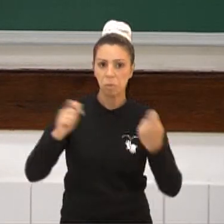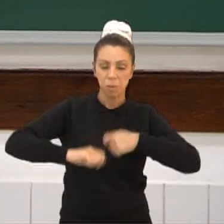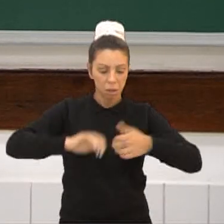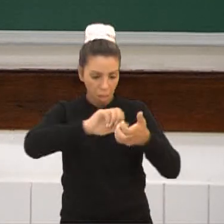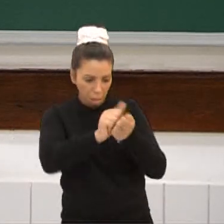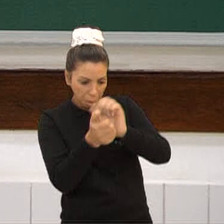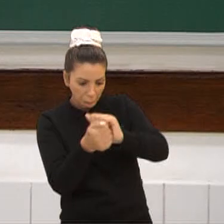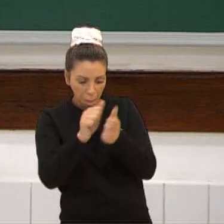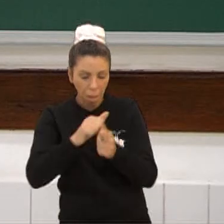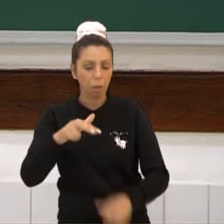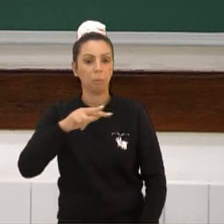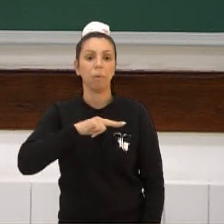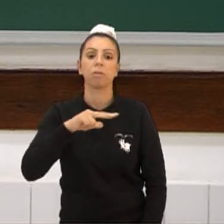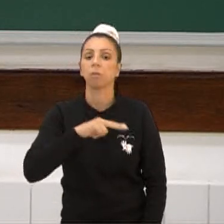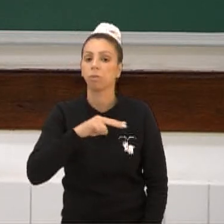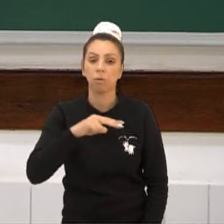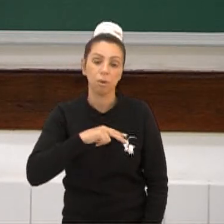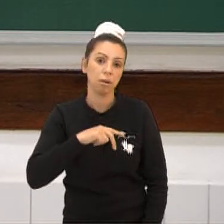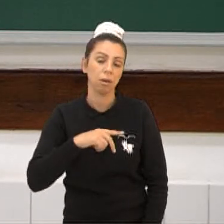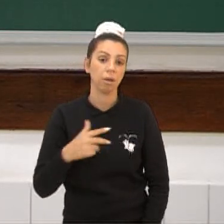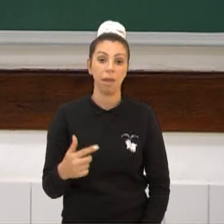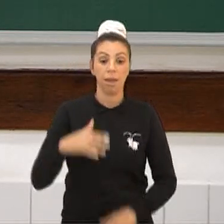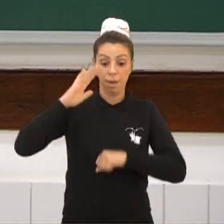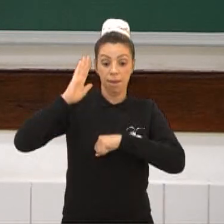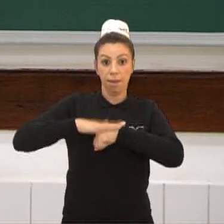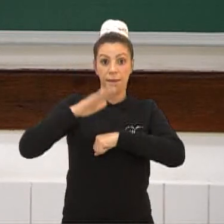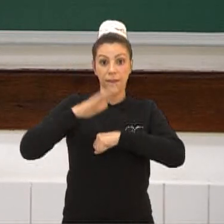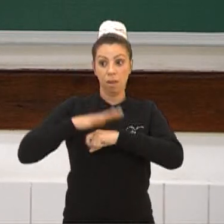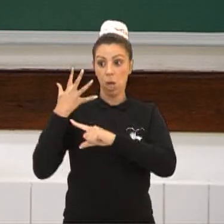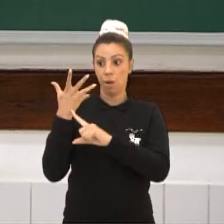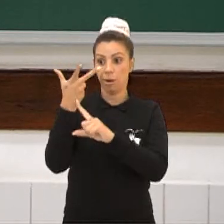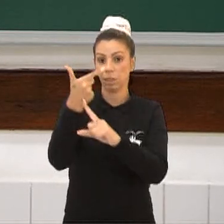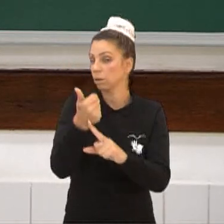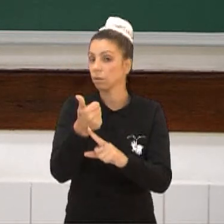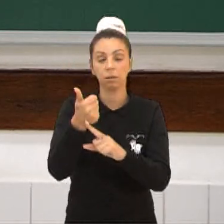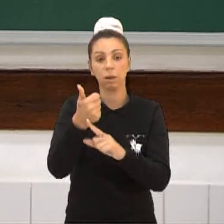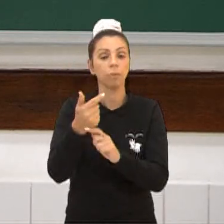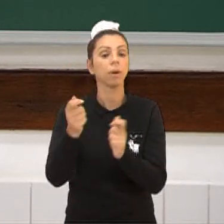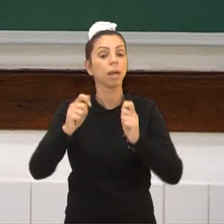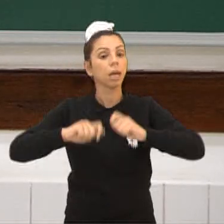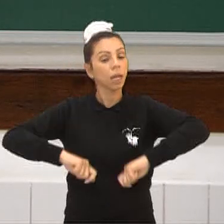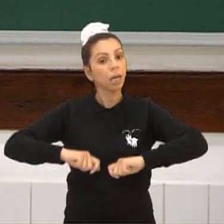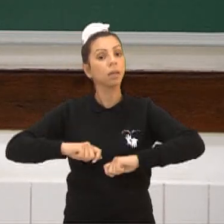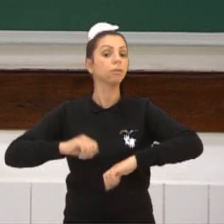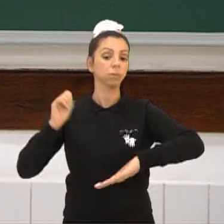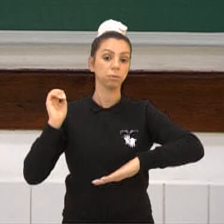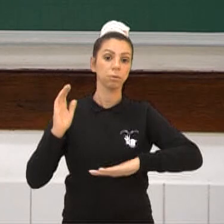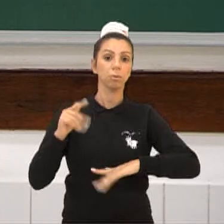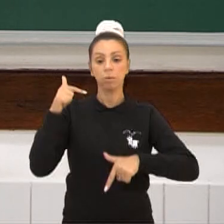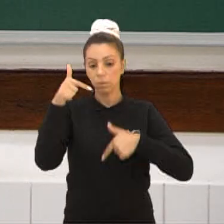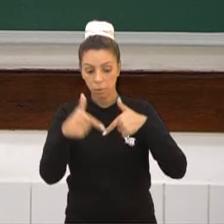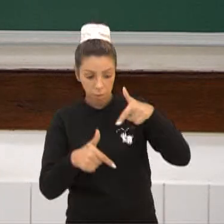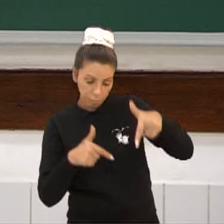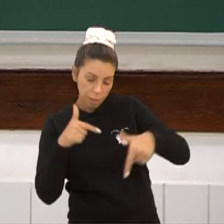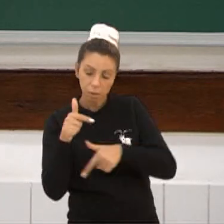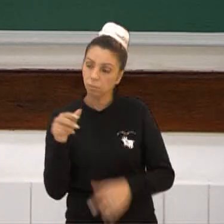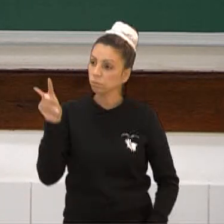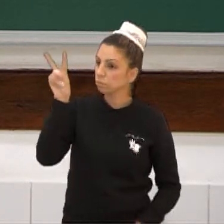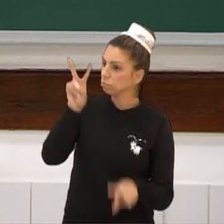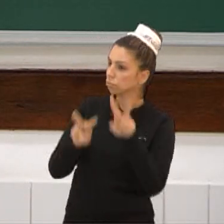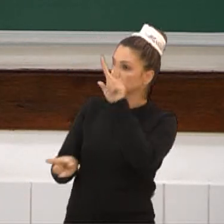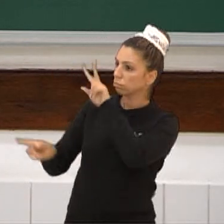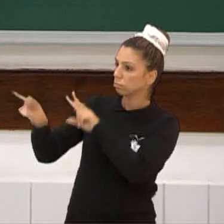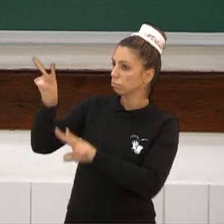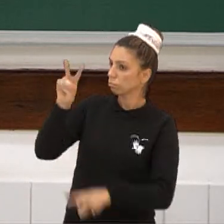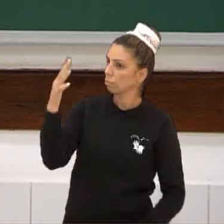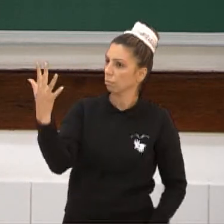artística individual, eu não podia ser eu um artista, mas eu era simplesmente um trabalhador que trabalhava com visual. Vamos pegar